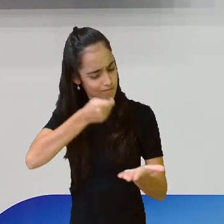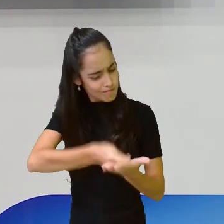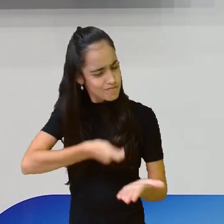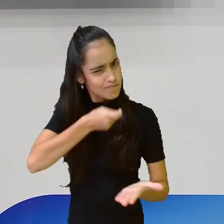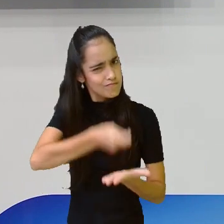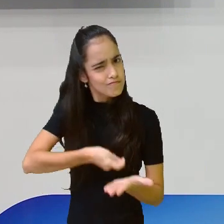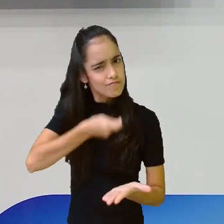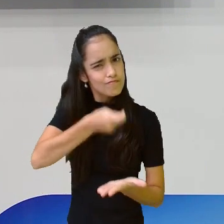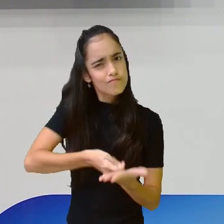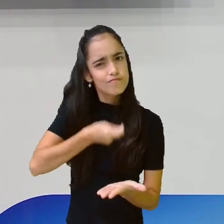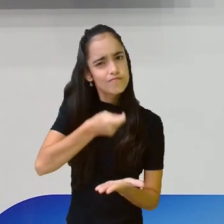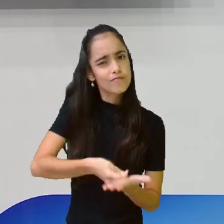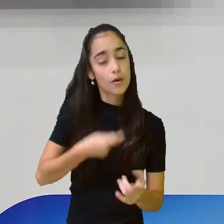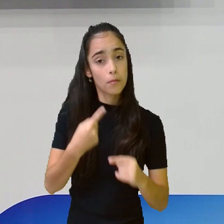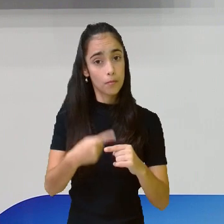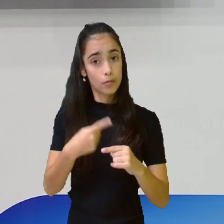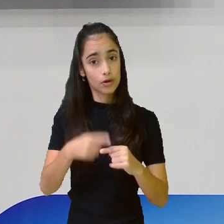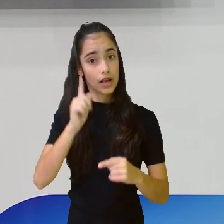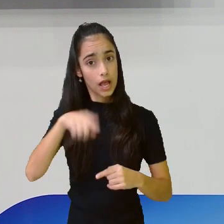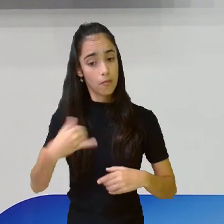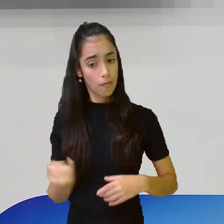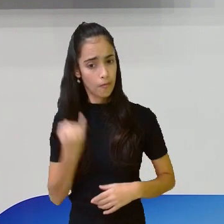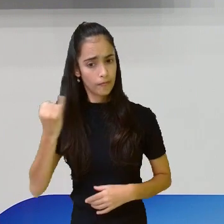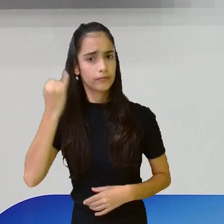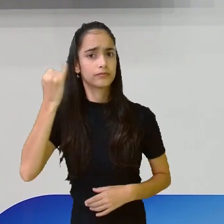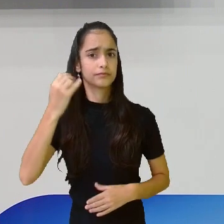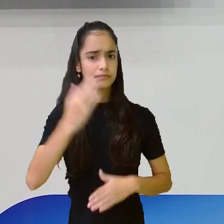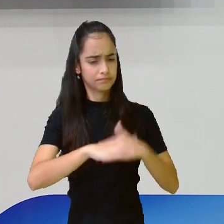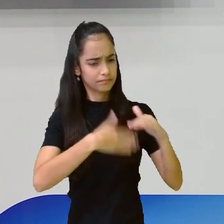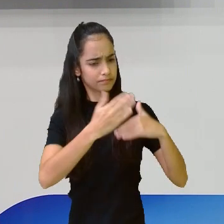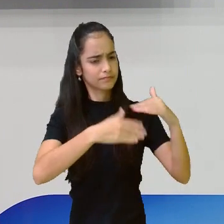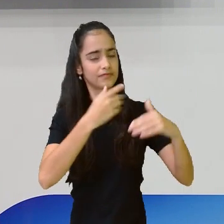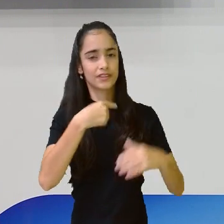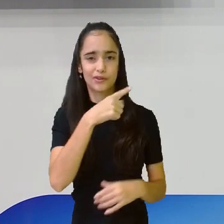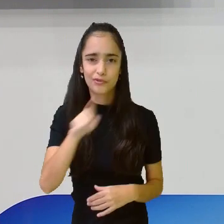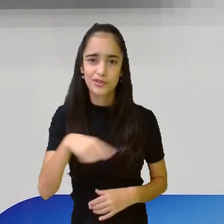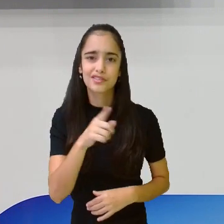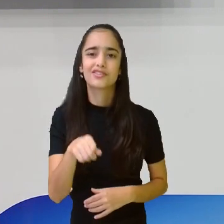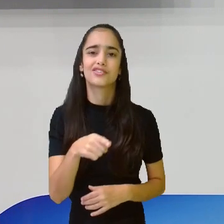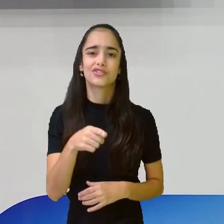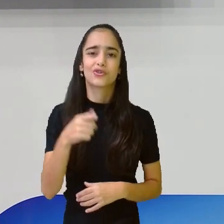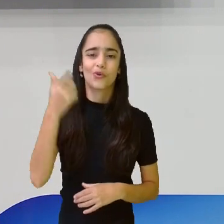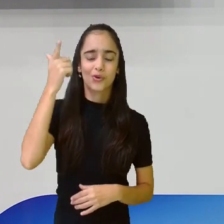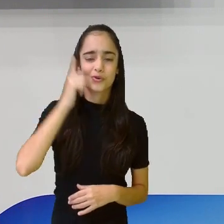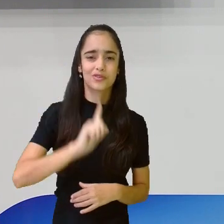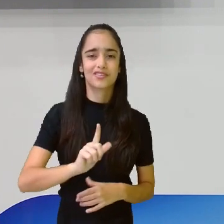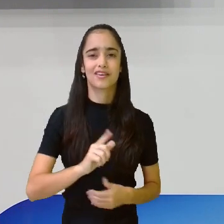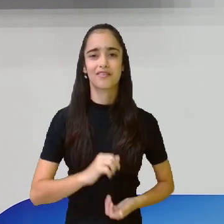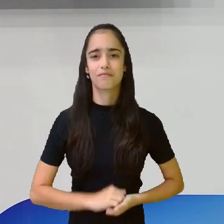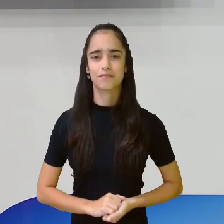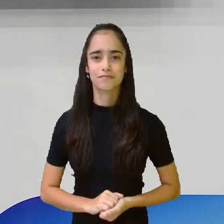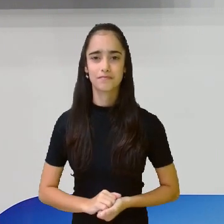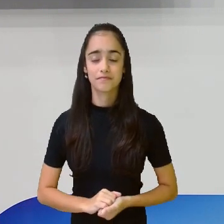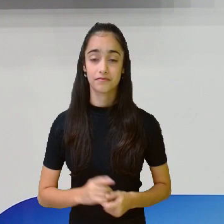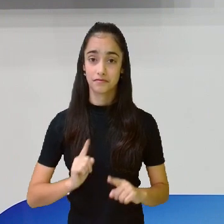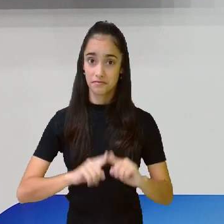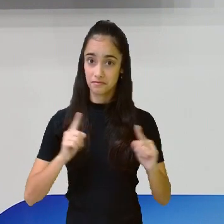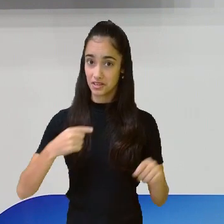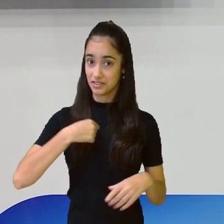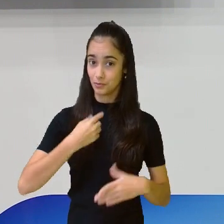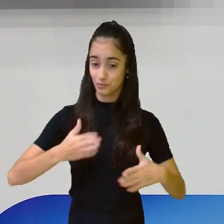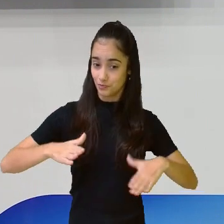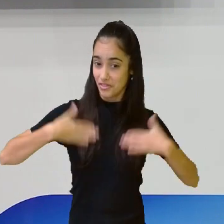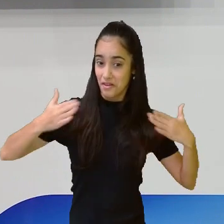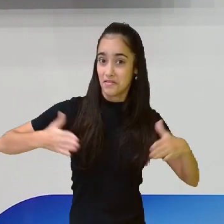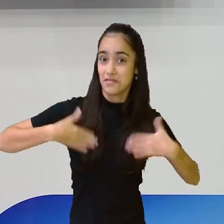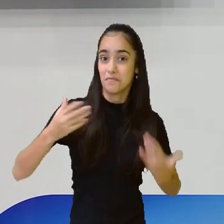porque cada vez mais nas séries seguintes, vocês vão trabalhar com isso. Mas eu estou aí animada com essa ideia, gostei.